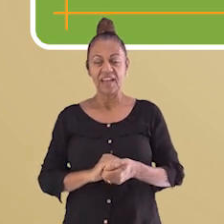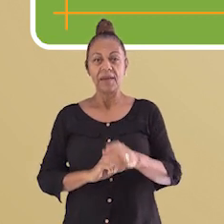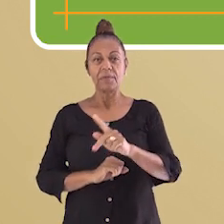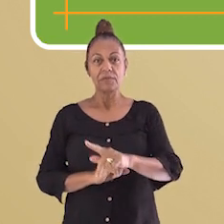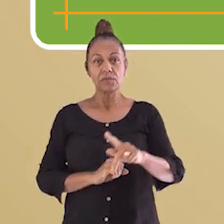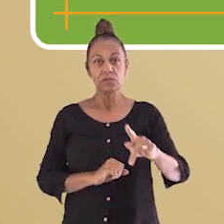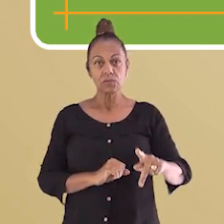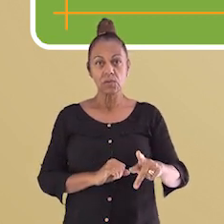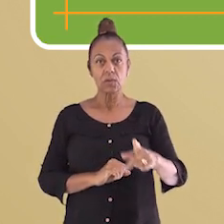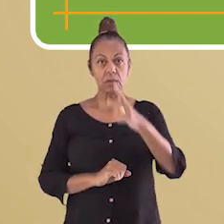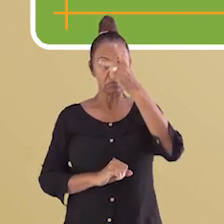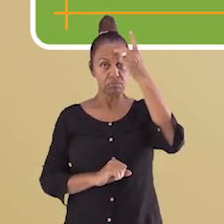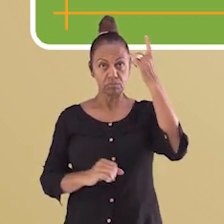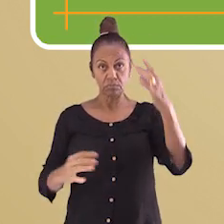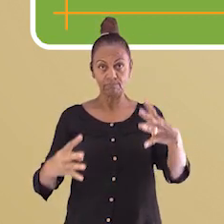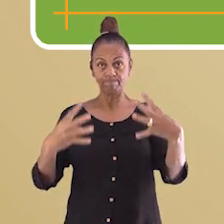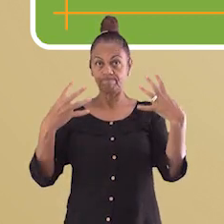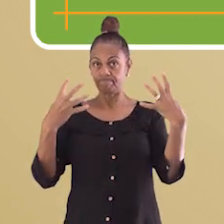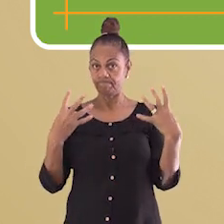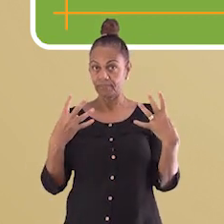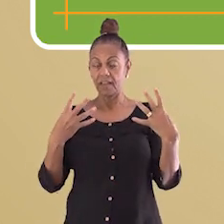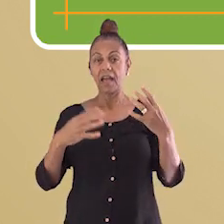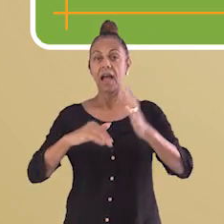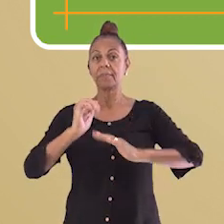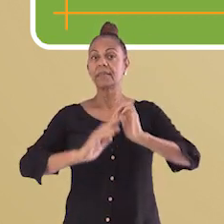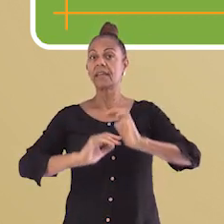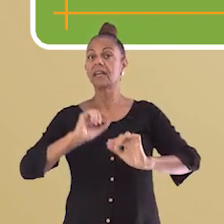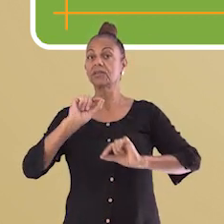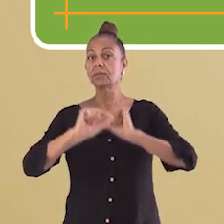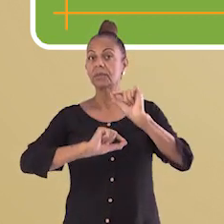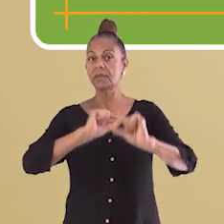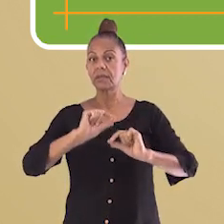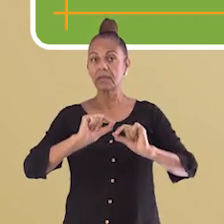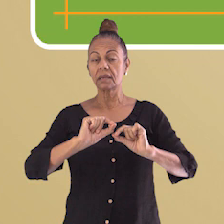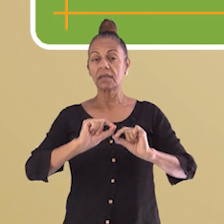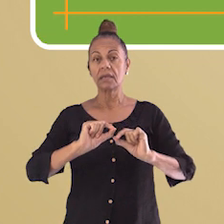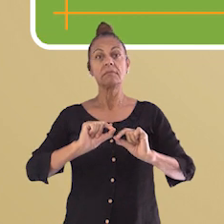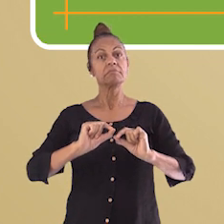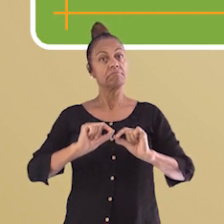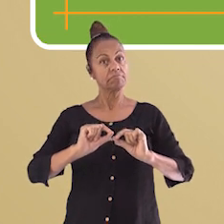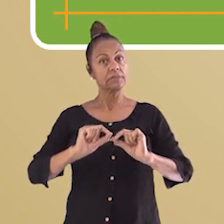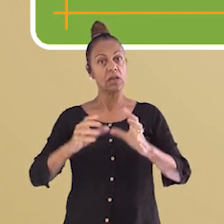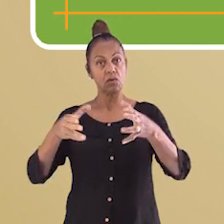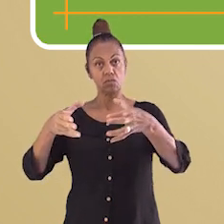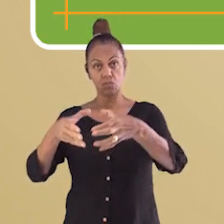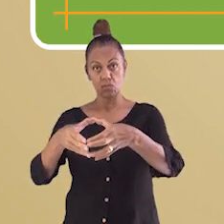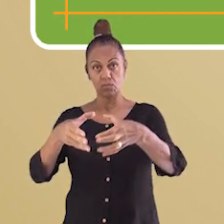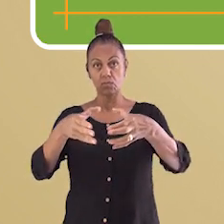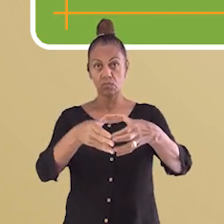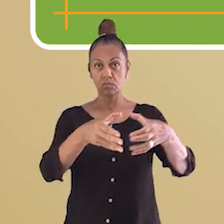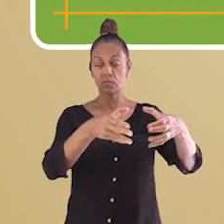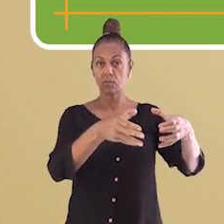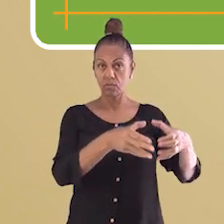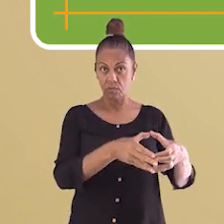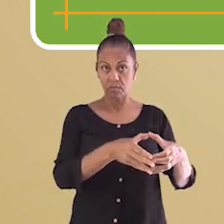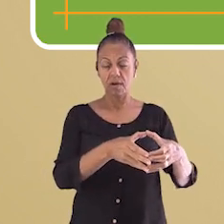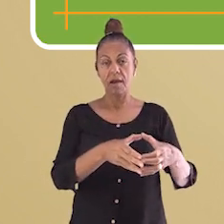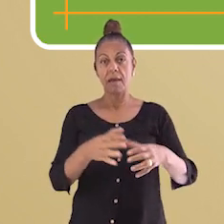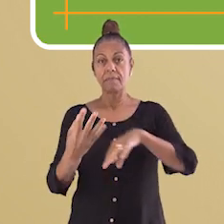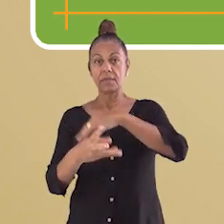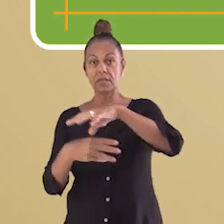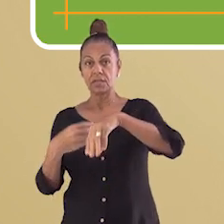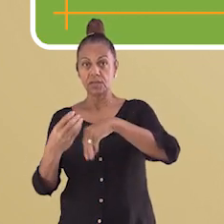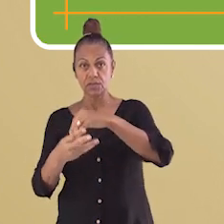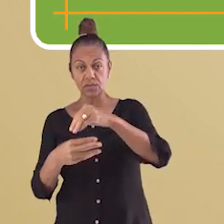assistindo, a habilidade que vamos trabalhar hoje é classificar como misturas homogêneas ou